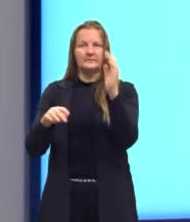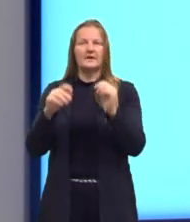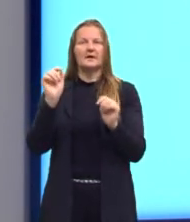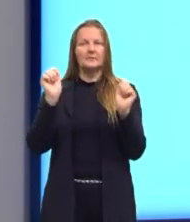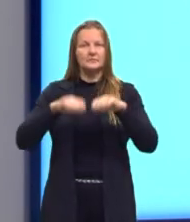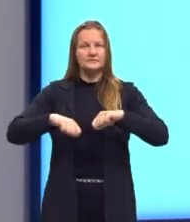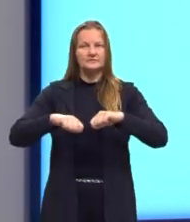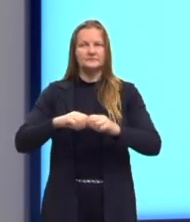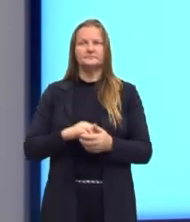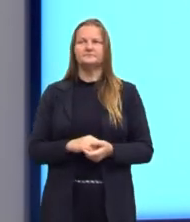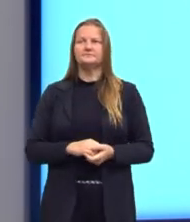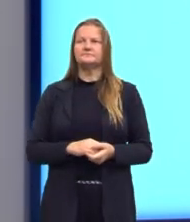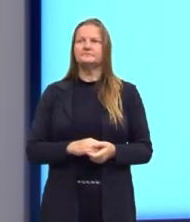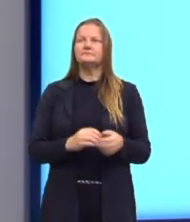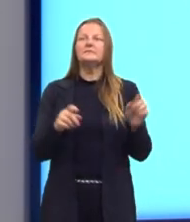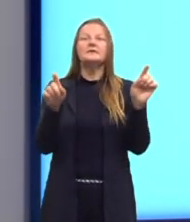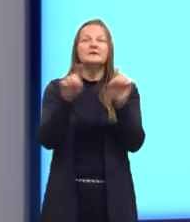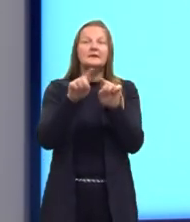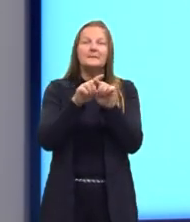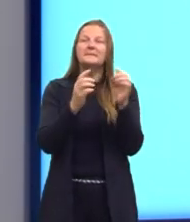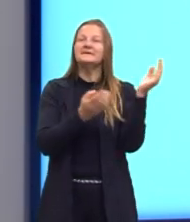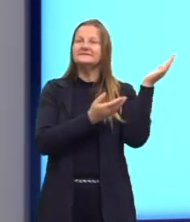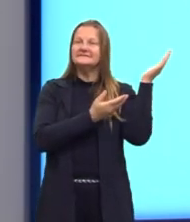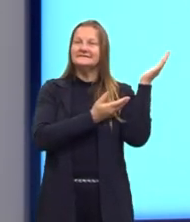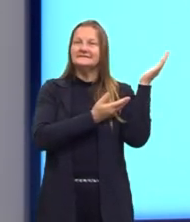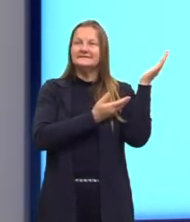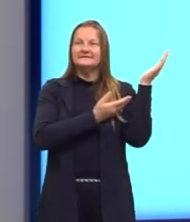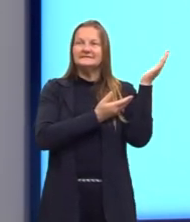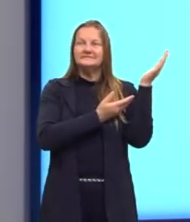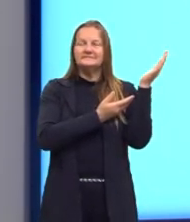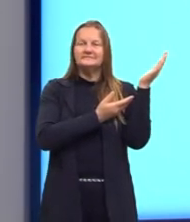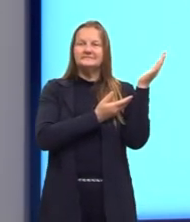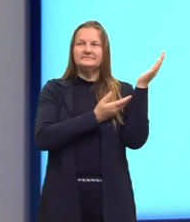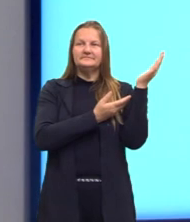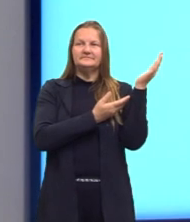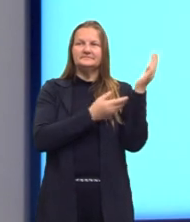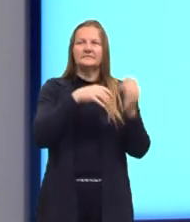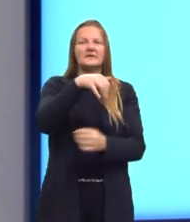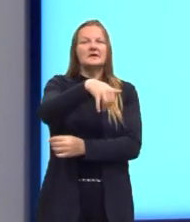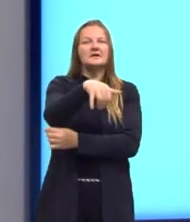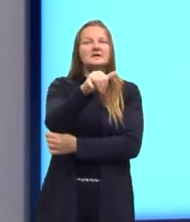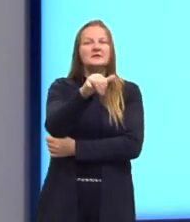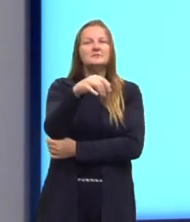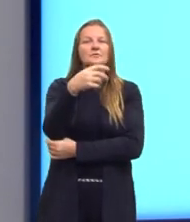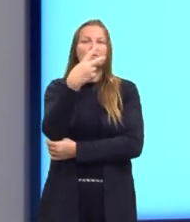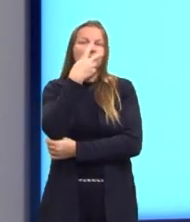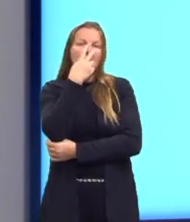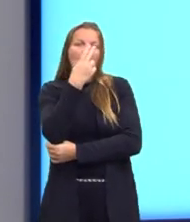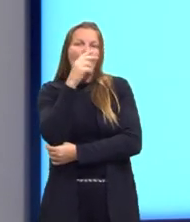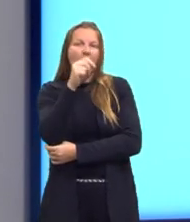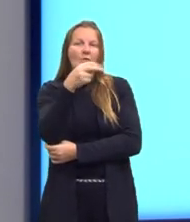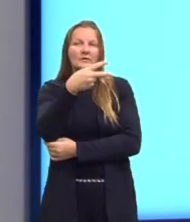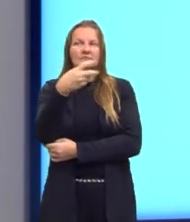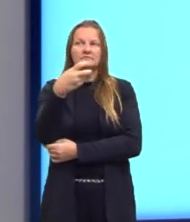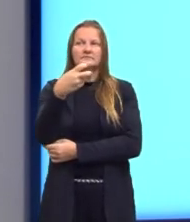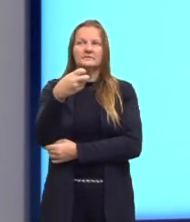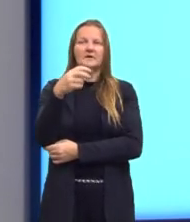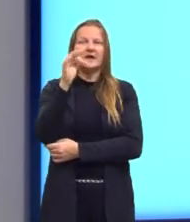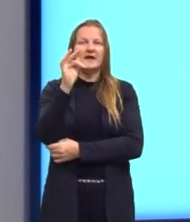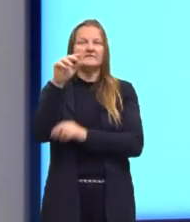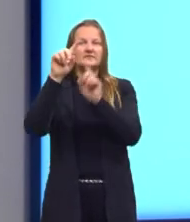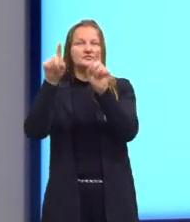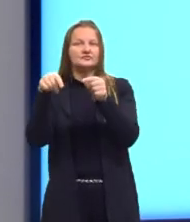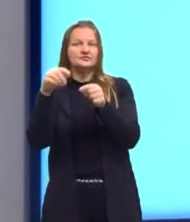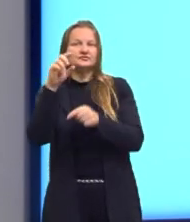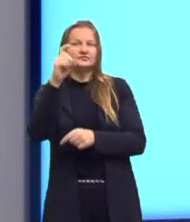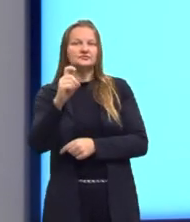Aqui, nós ainda podemos utilizar muito essa notação, onde nós representamos o Y por F de